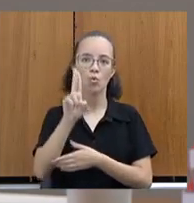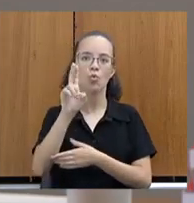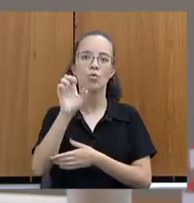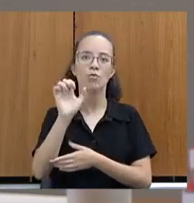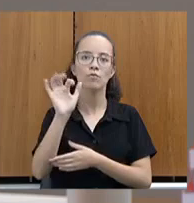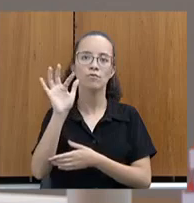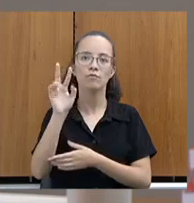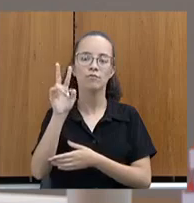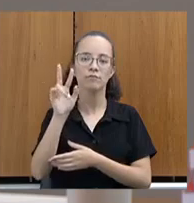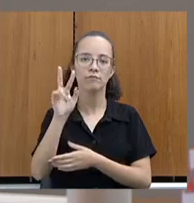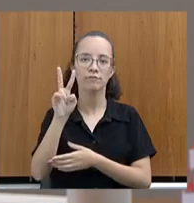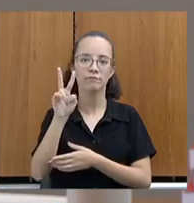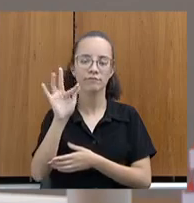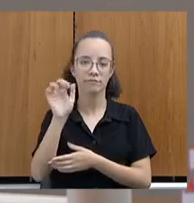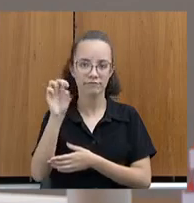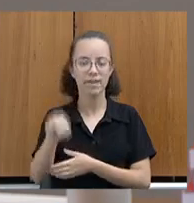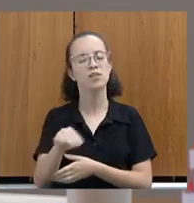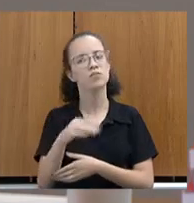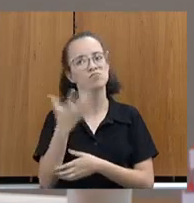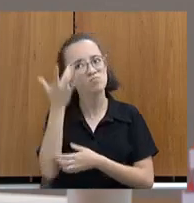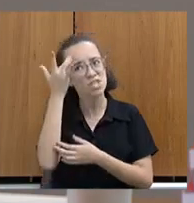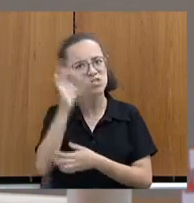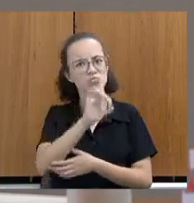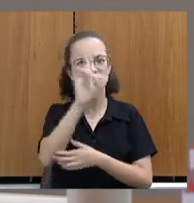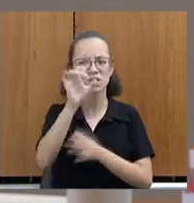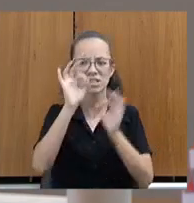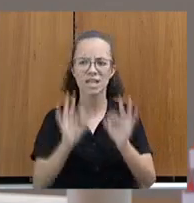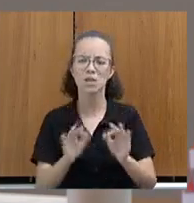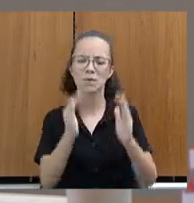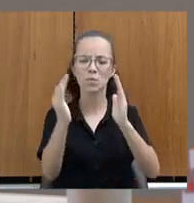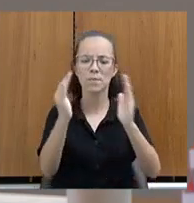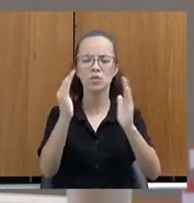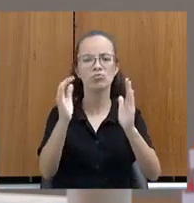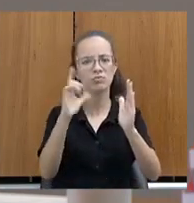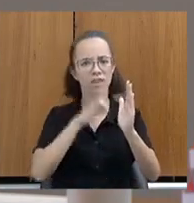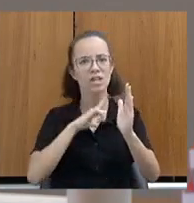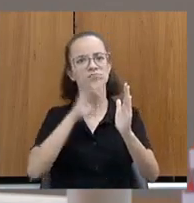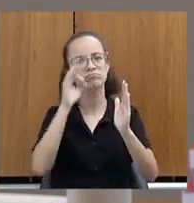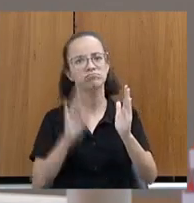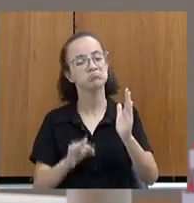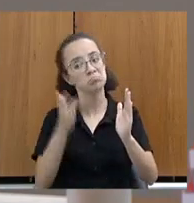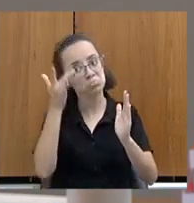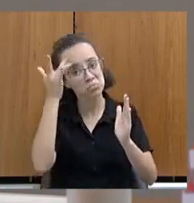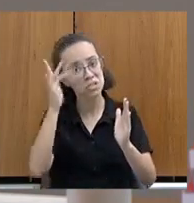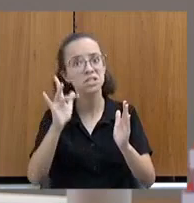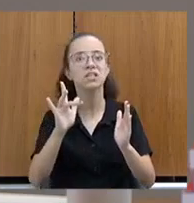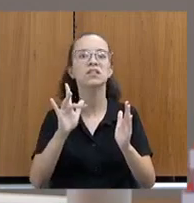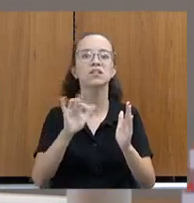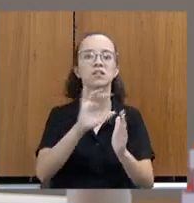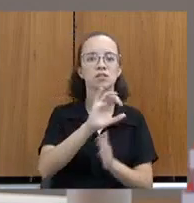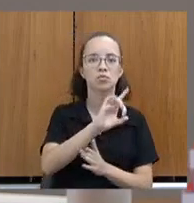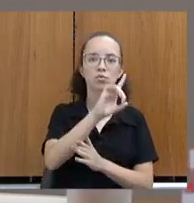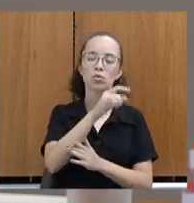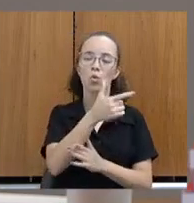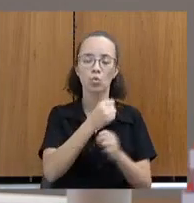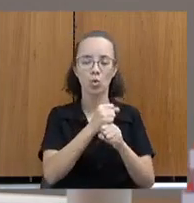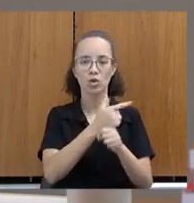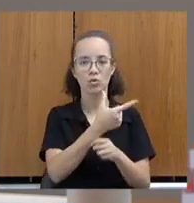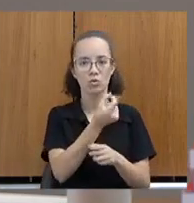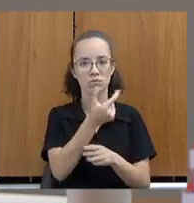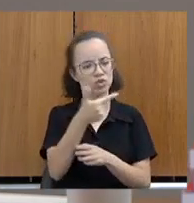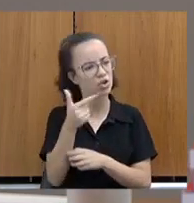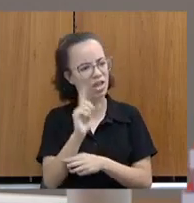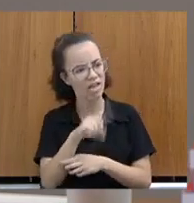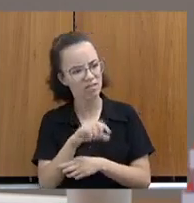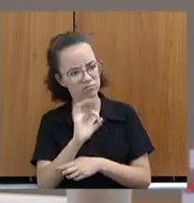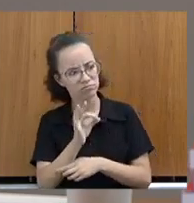eu não tenho certeza da data, mas ele tem um período. E hoje eu não sei se é 2022 ou 23. É 2022?